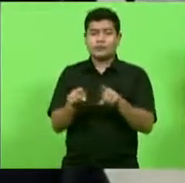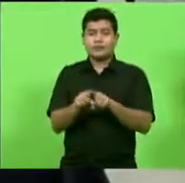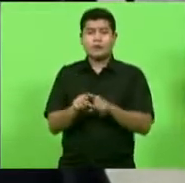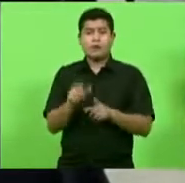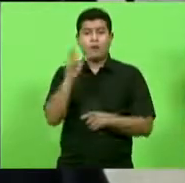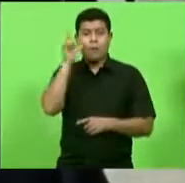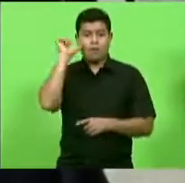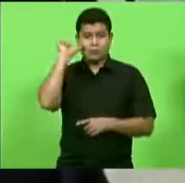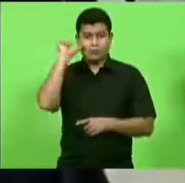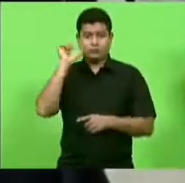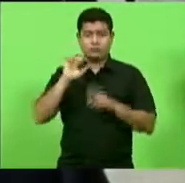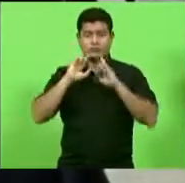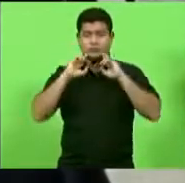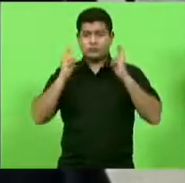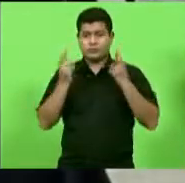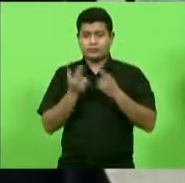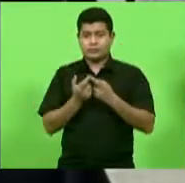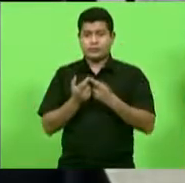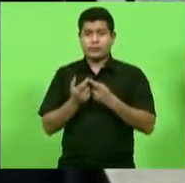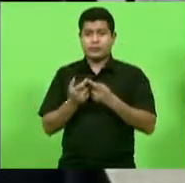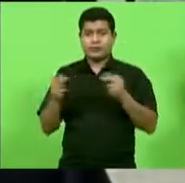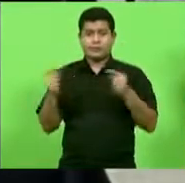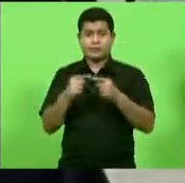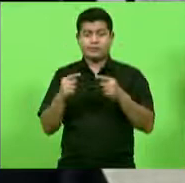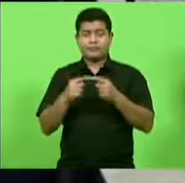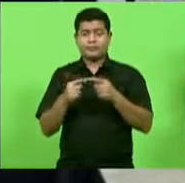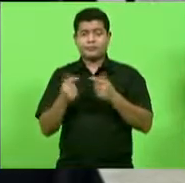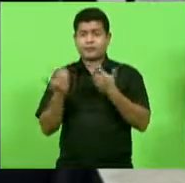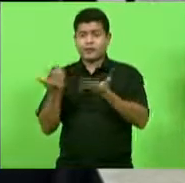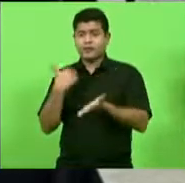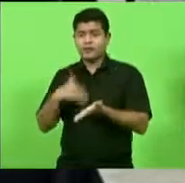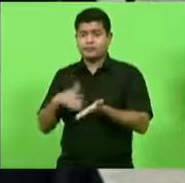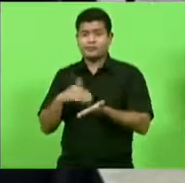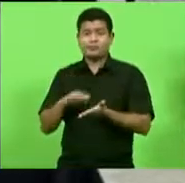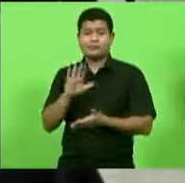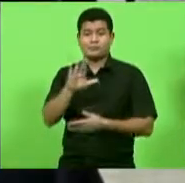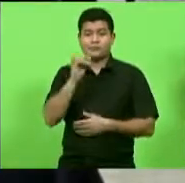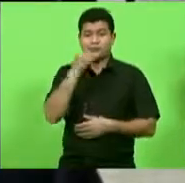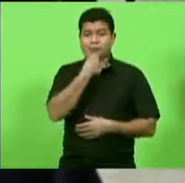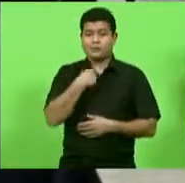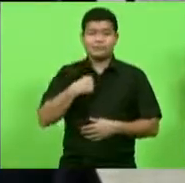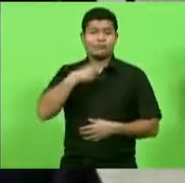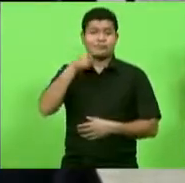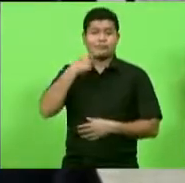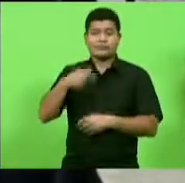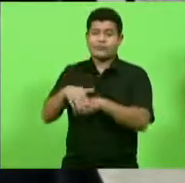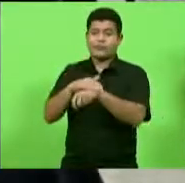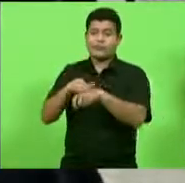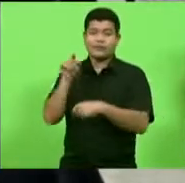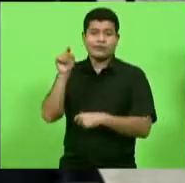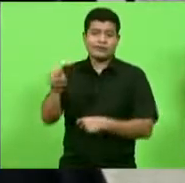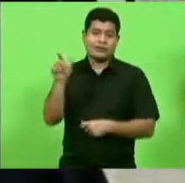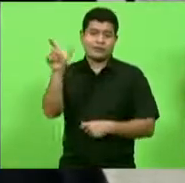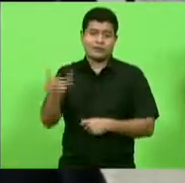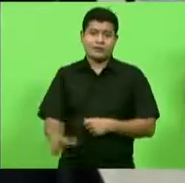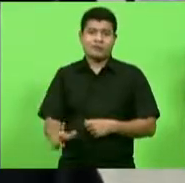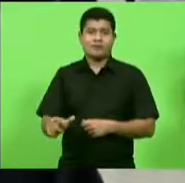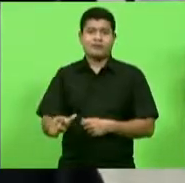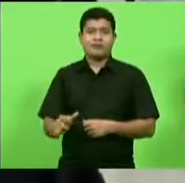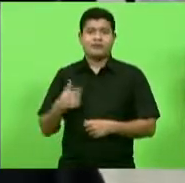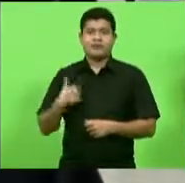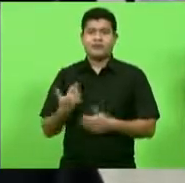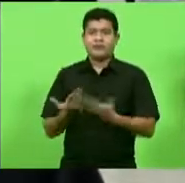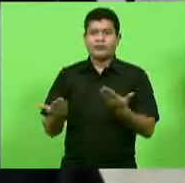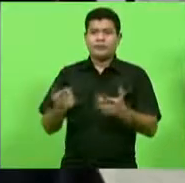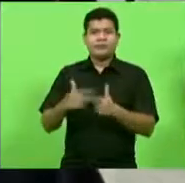audiência nesse sentido para a secretária mas infelizmente eu não tenho conseguido falar com a secretária por uma razão ou